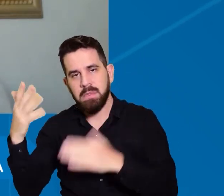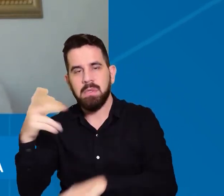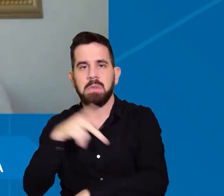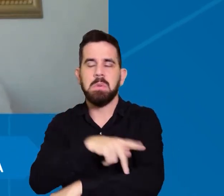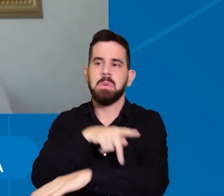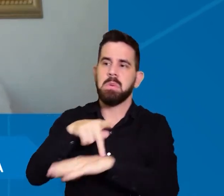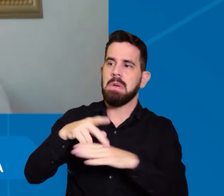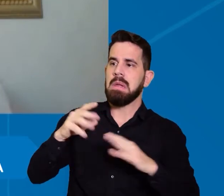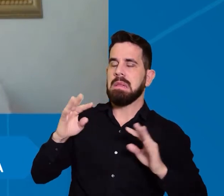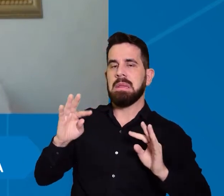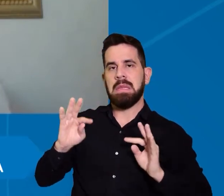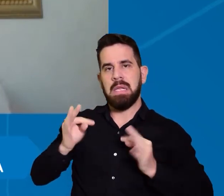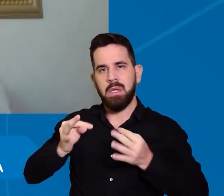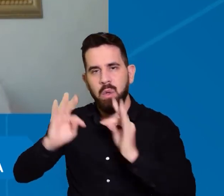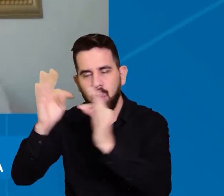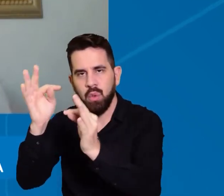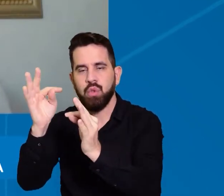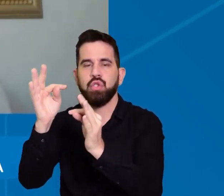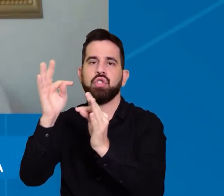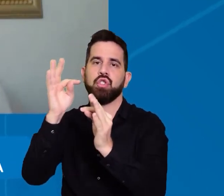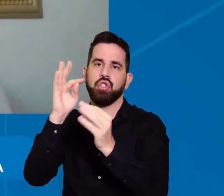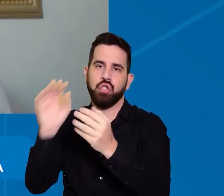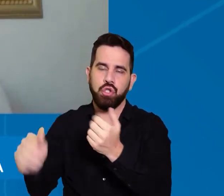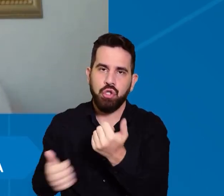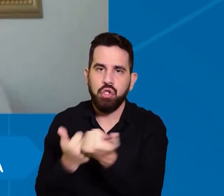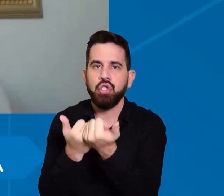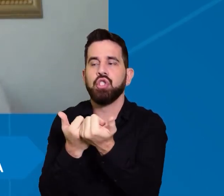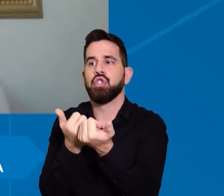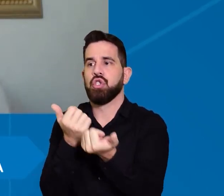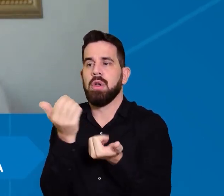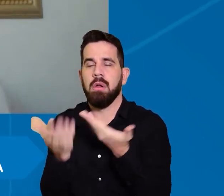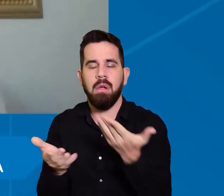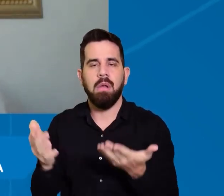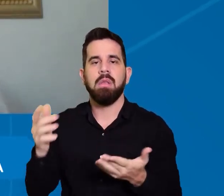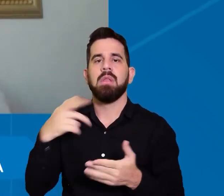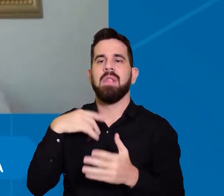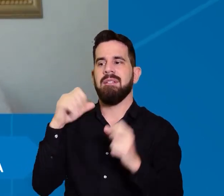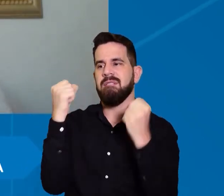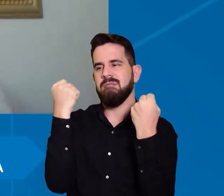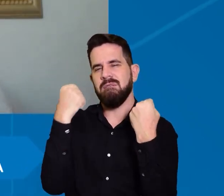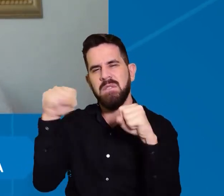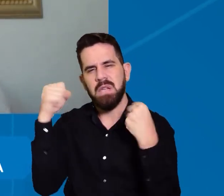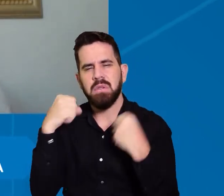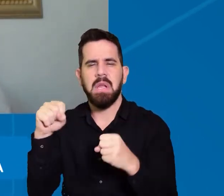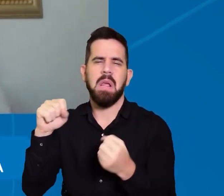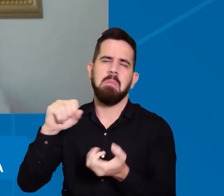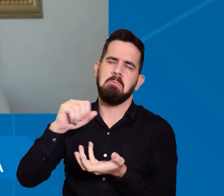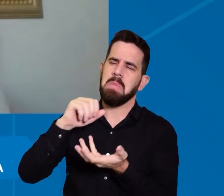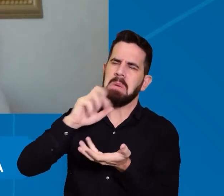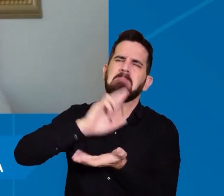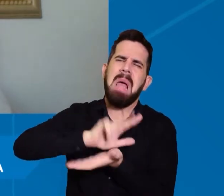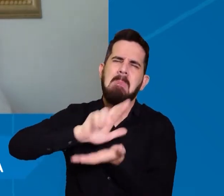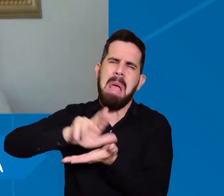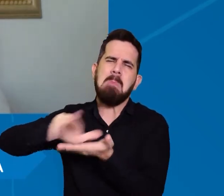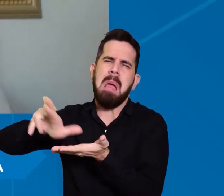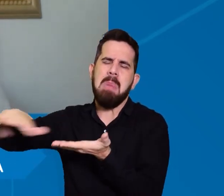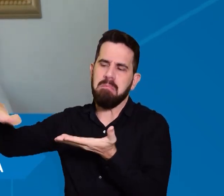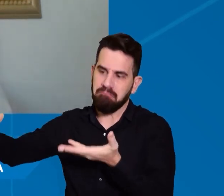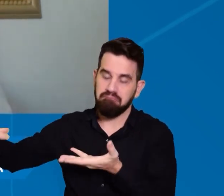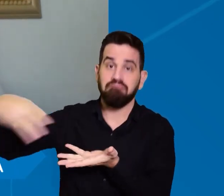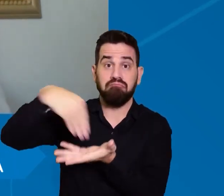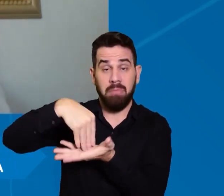tecnologias assistivas, técnico educacional, fisioterapeuta e assim por diante, ele faz um estudo